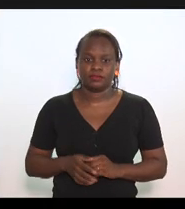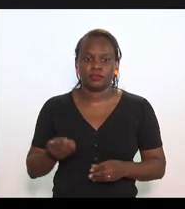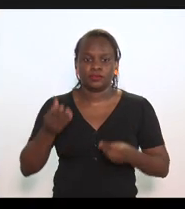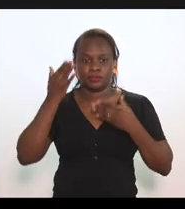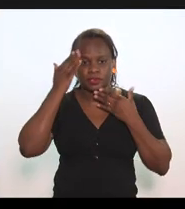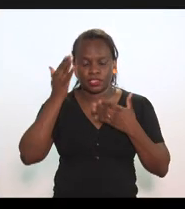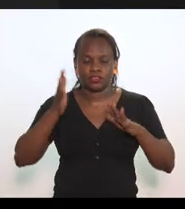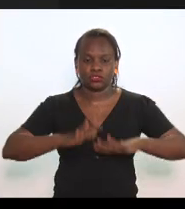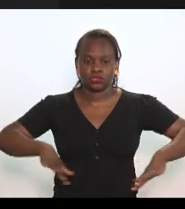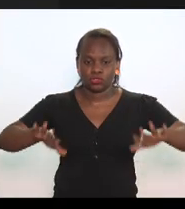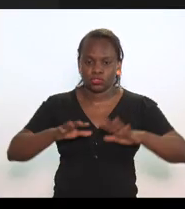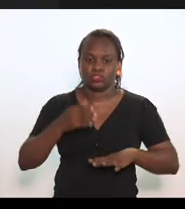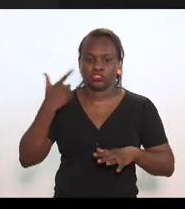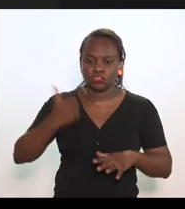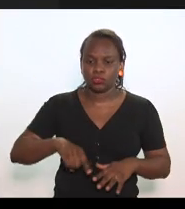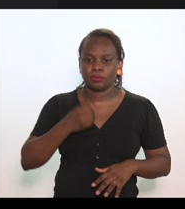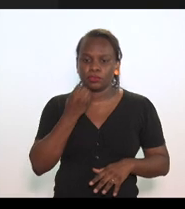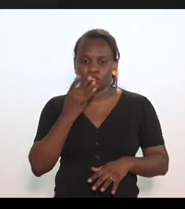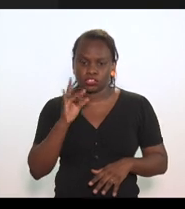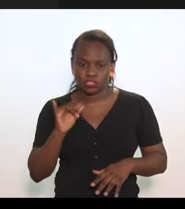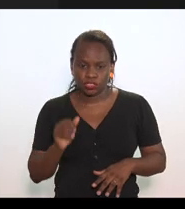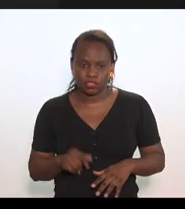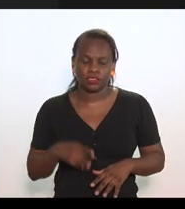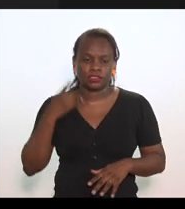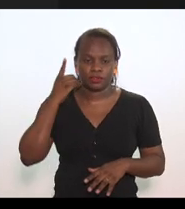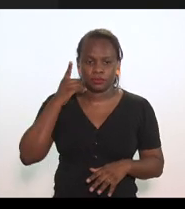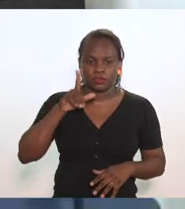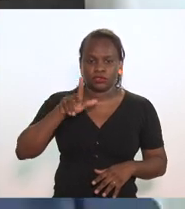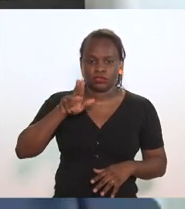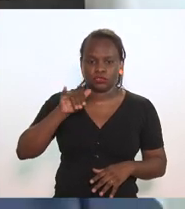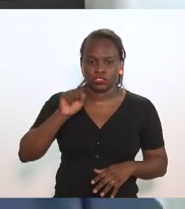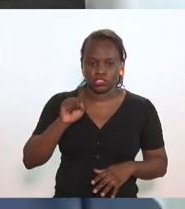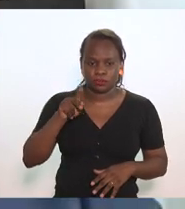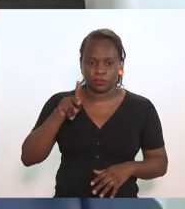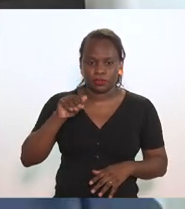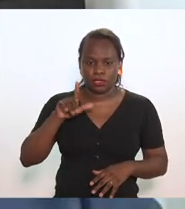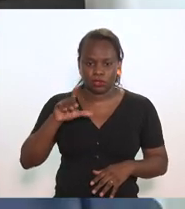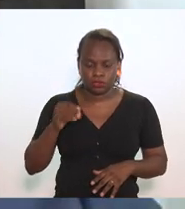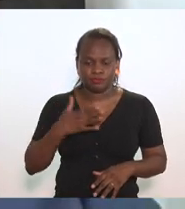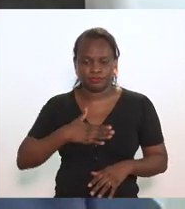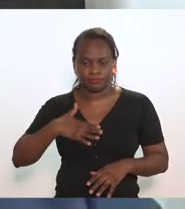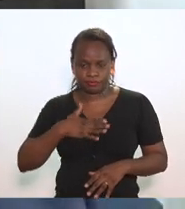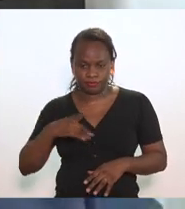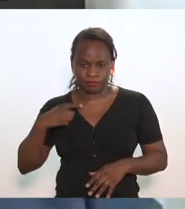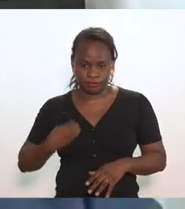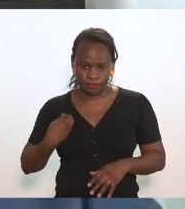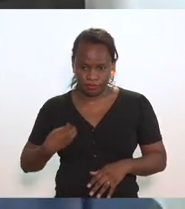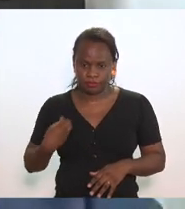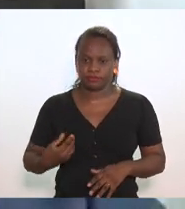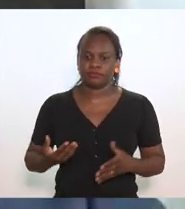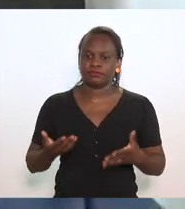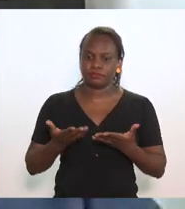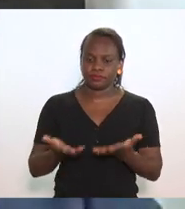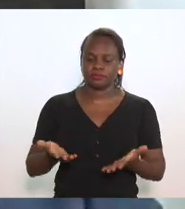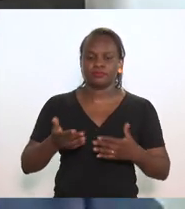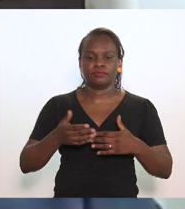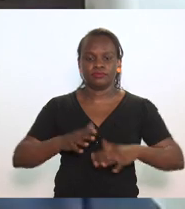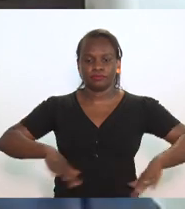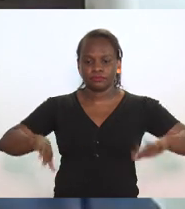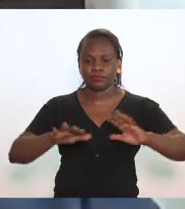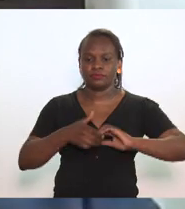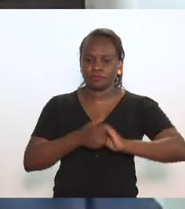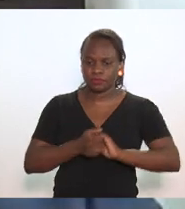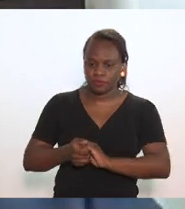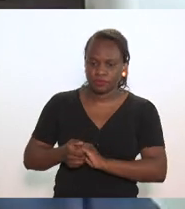a todos, mais uma vez, bom dia a todos. Deputado Luiz Paulo, é um prazer estar aqui, pelo qual, e pelo senhor, eu cumprimento a todos os